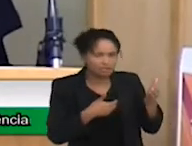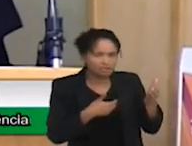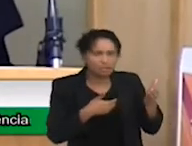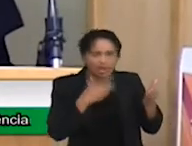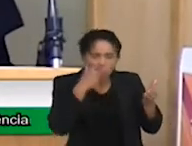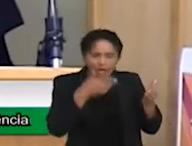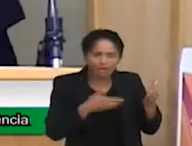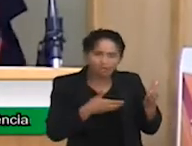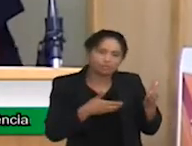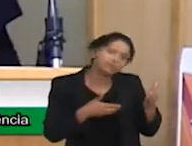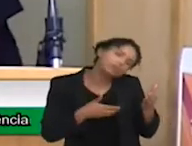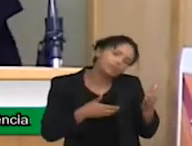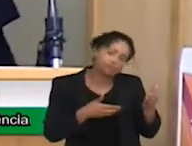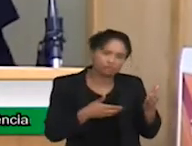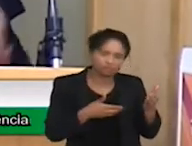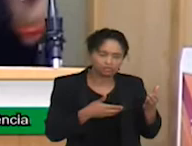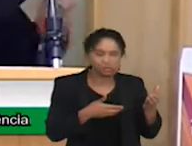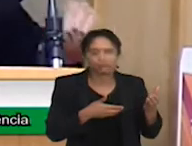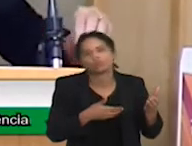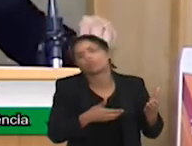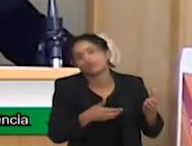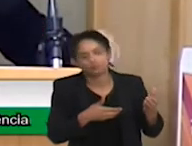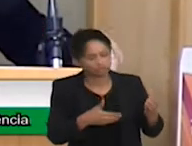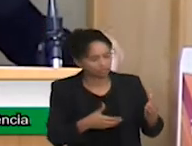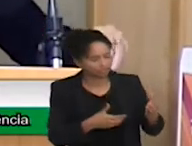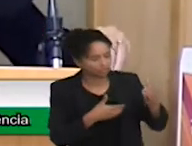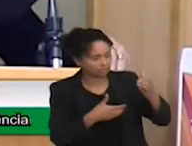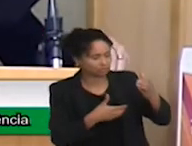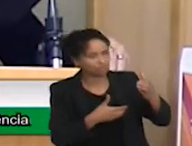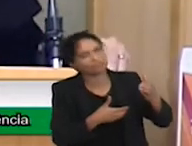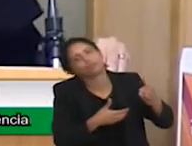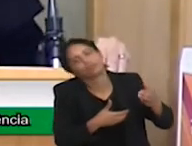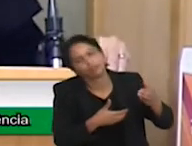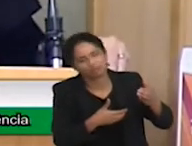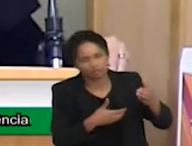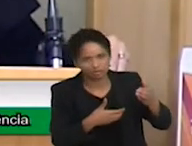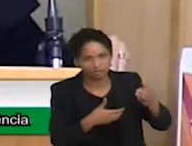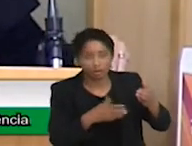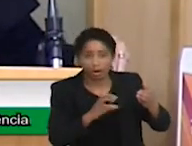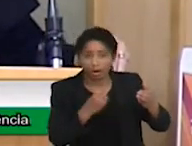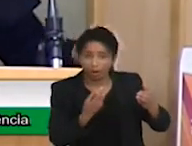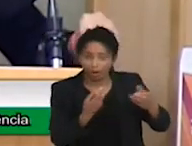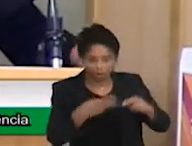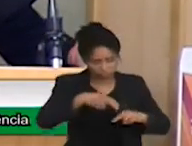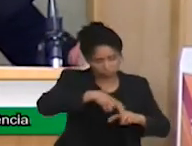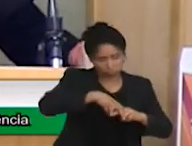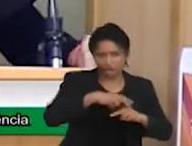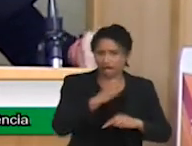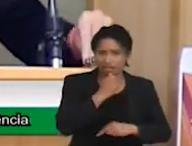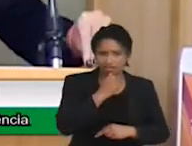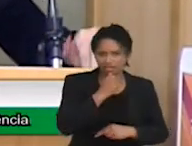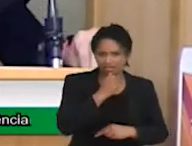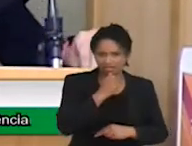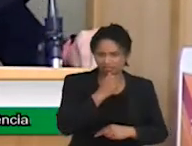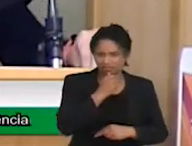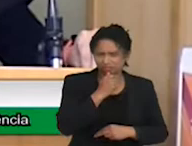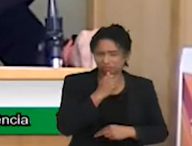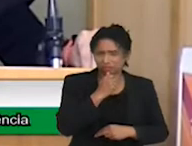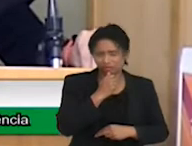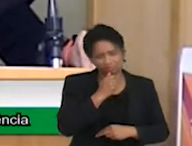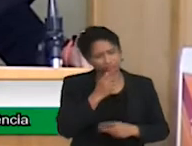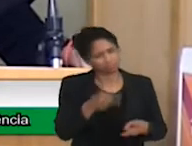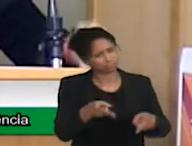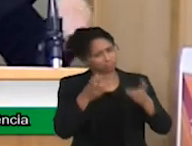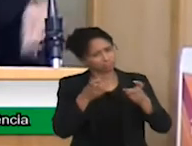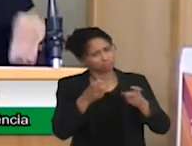sentando, é muito mais fácil a gente conseguir esses ganhos ali do que quando ele estiver com dois anos, sem o mesmo sustento cefálico e sem sentar.